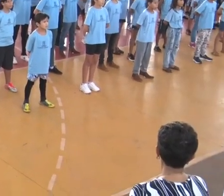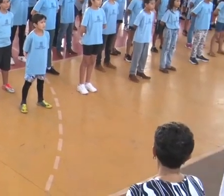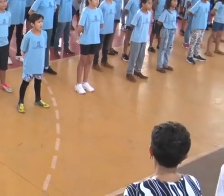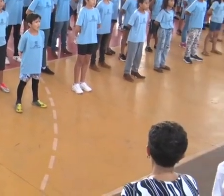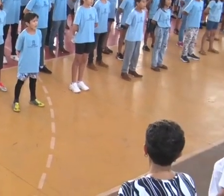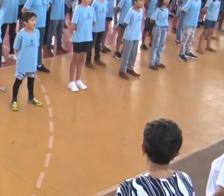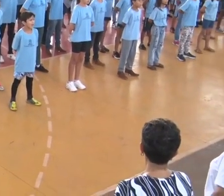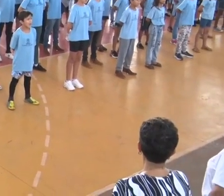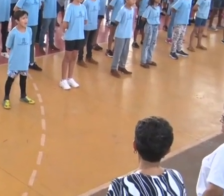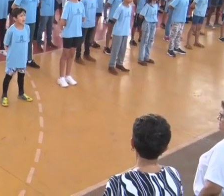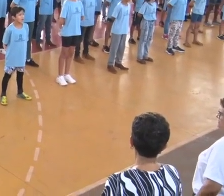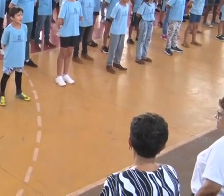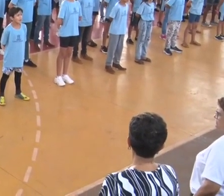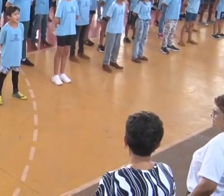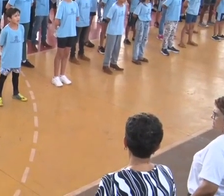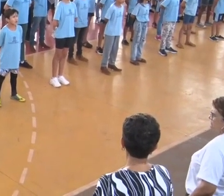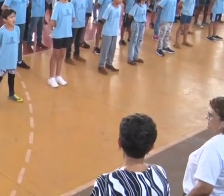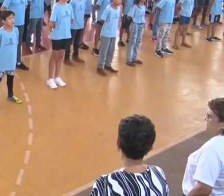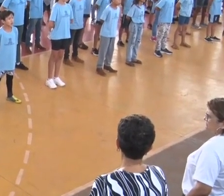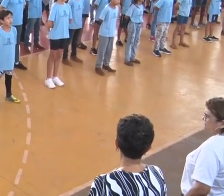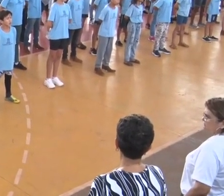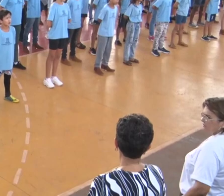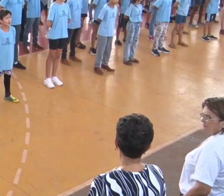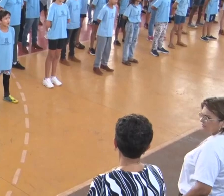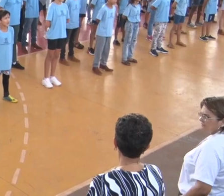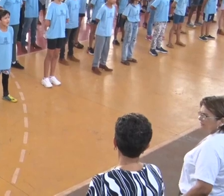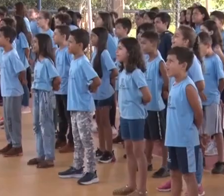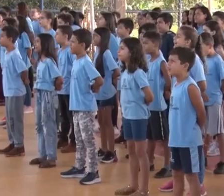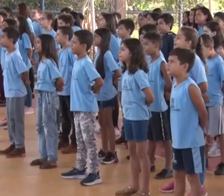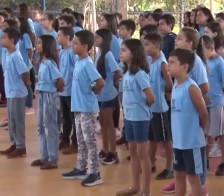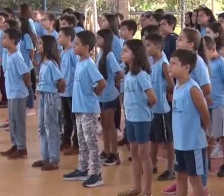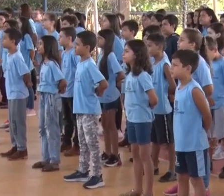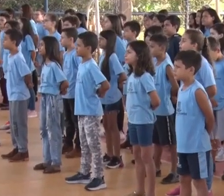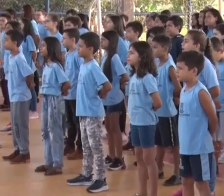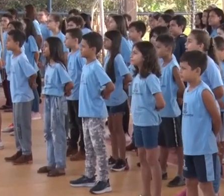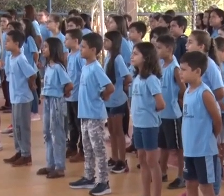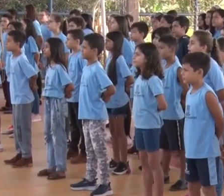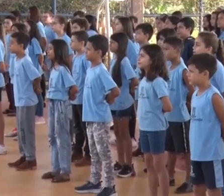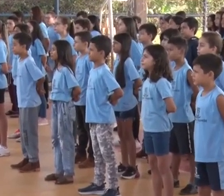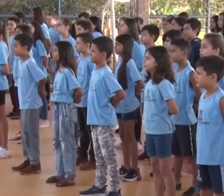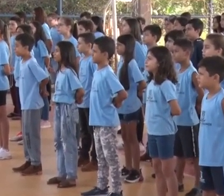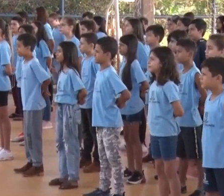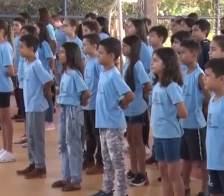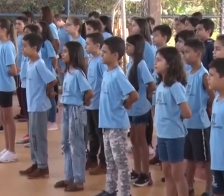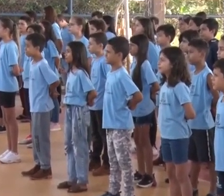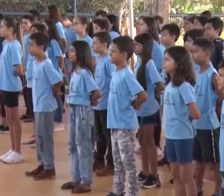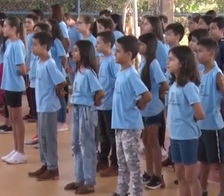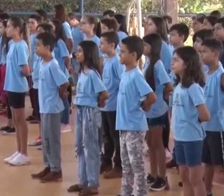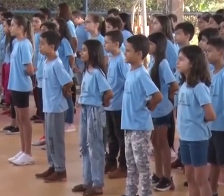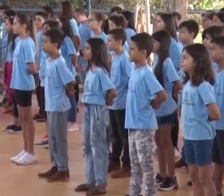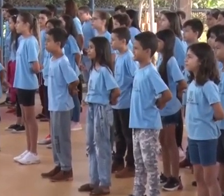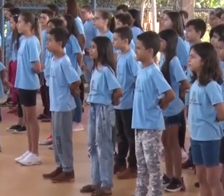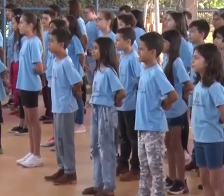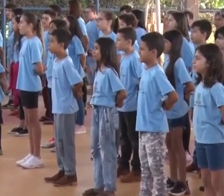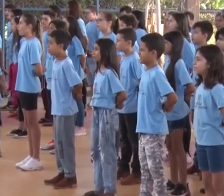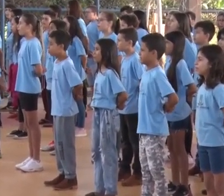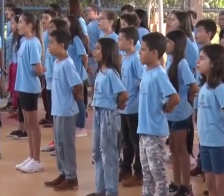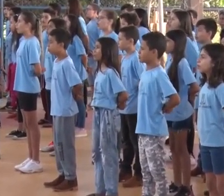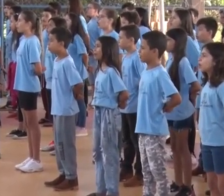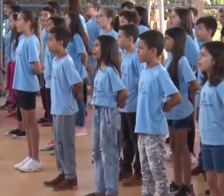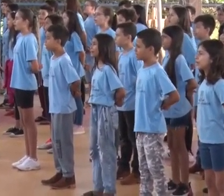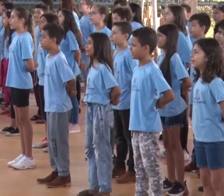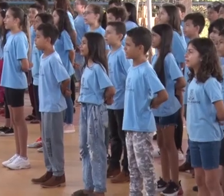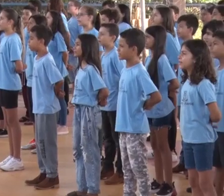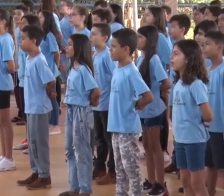quer fazer Eu sei o que eu faço, todo mundo quer fazer Procura aqui na escola se tem vaga pra você